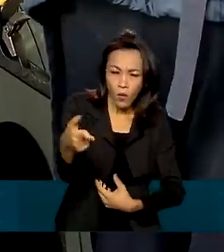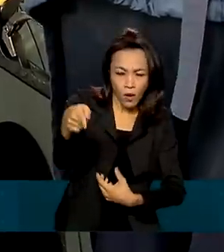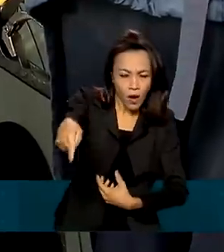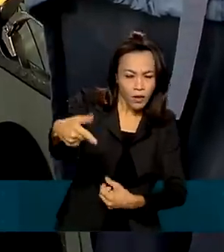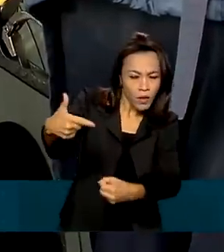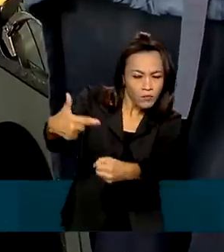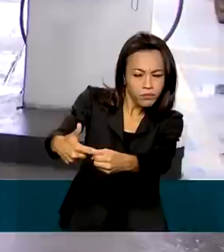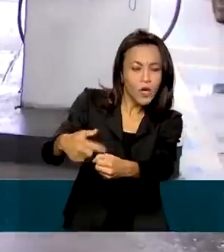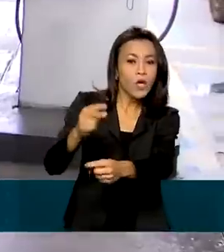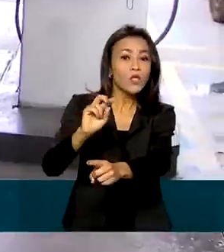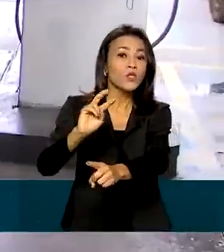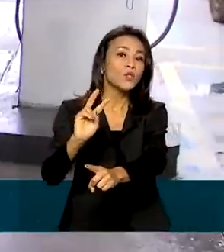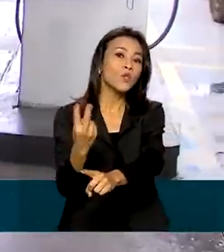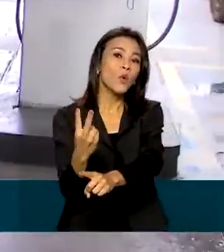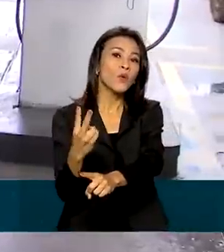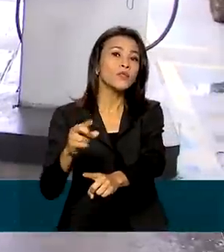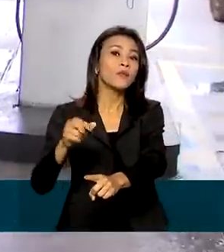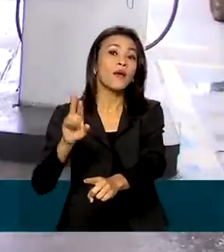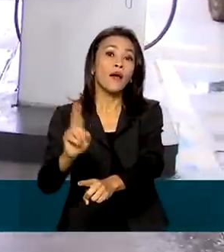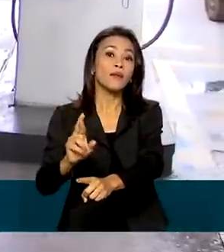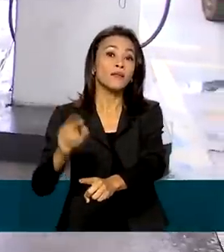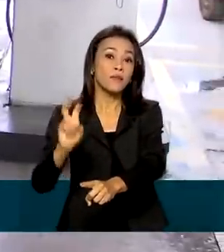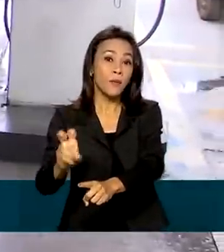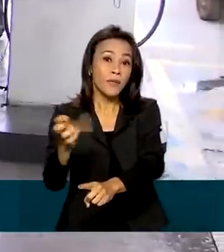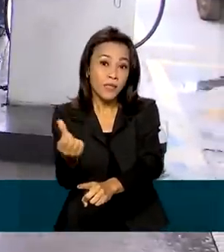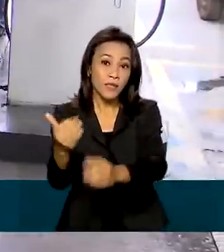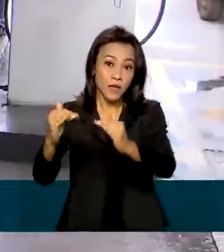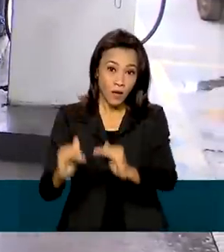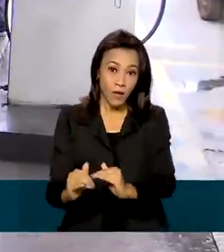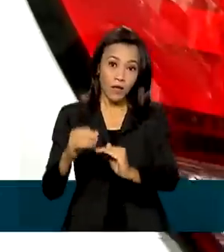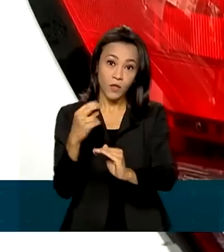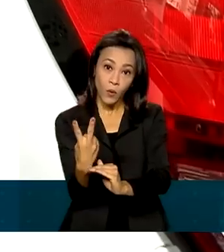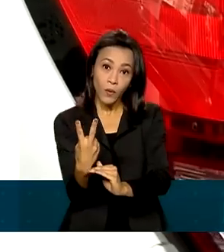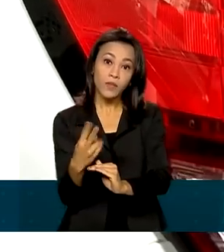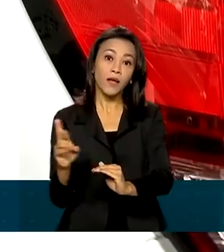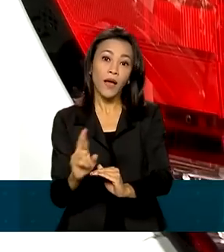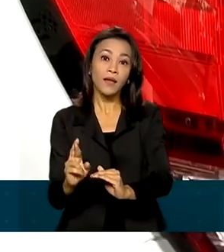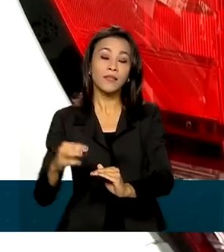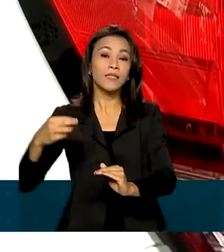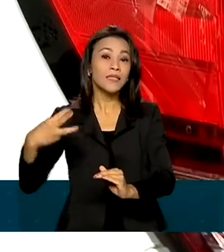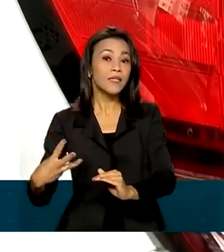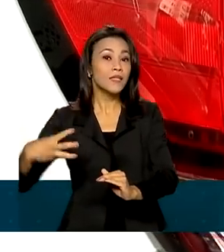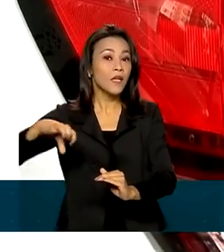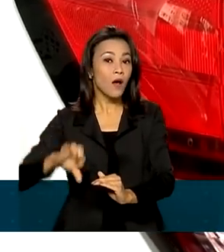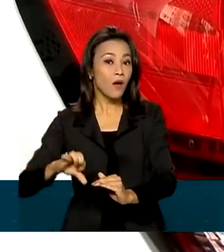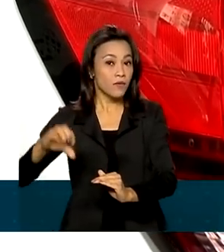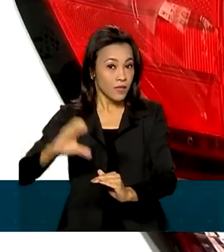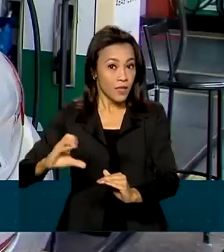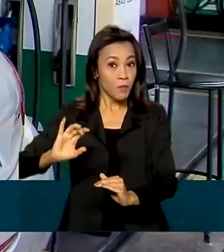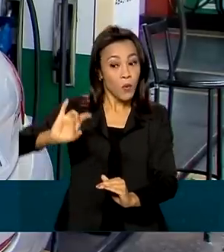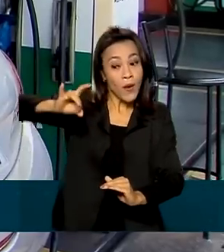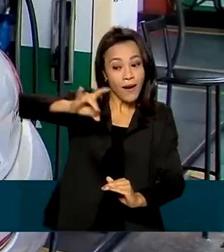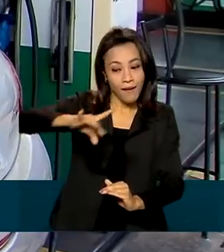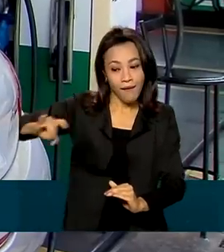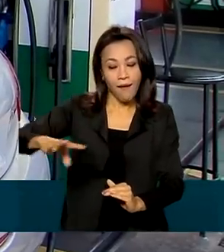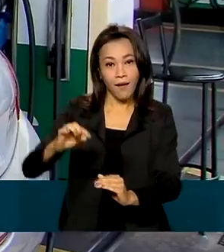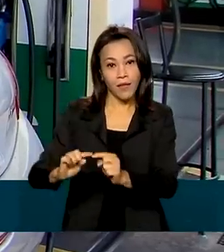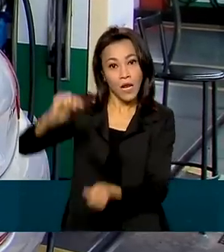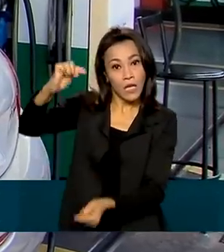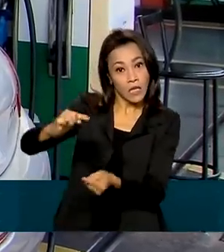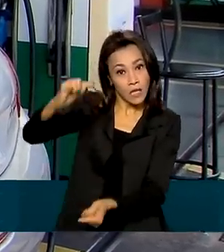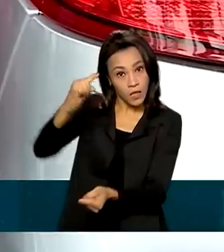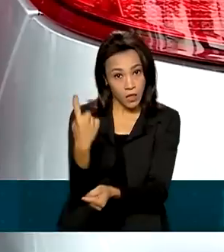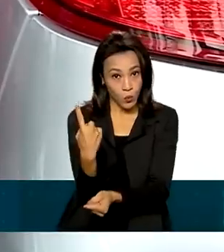passar de R$,56 para R 2,39 no custo por litro. A Petrobras também